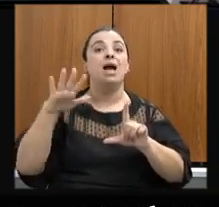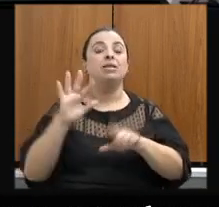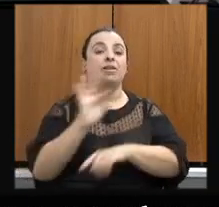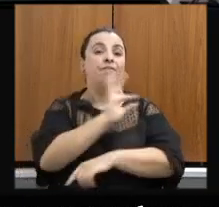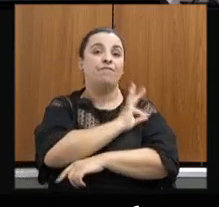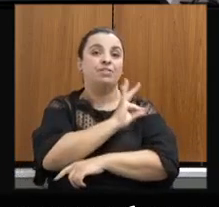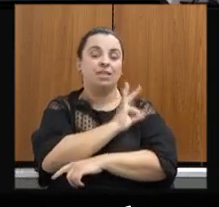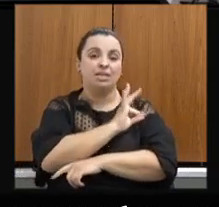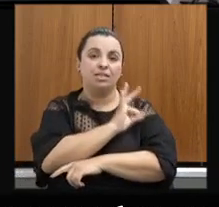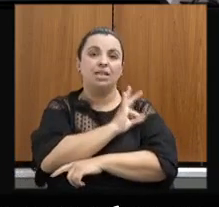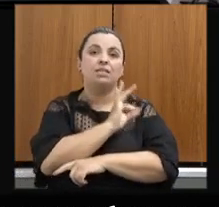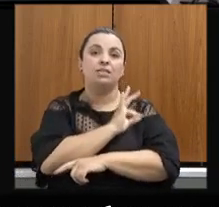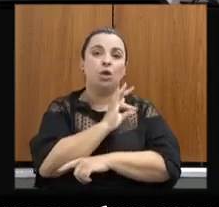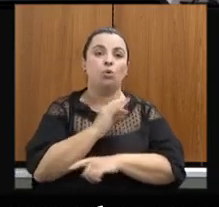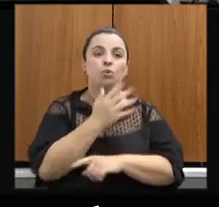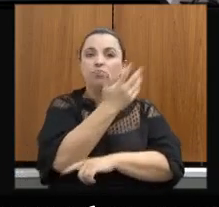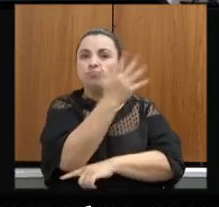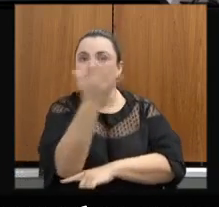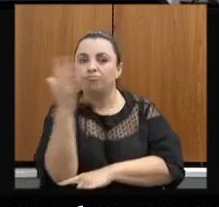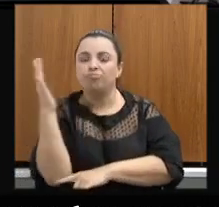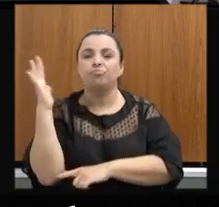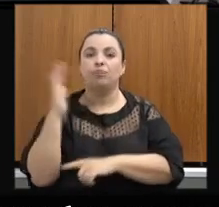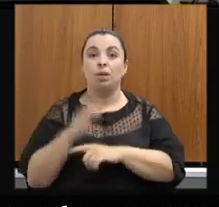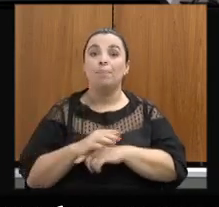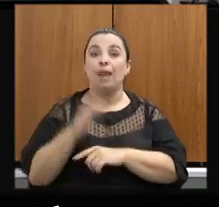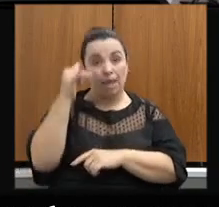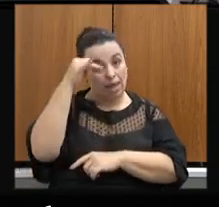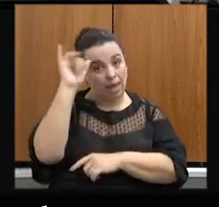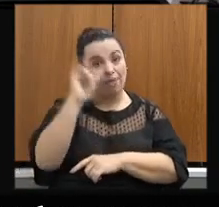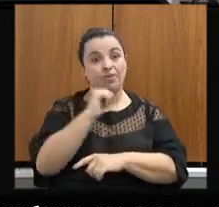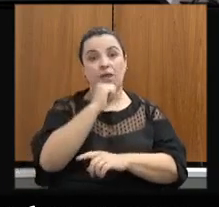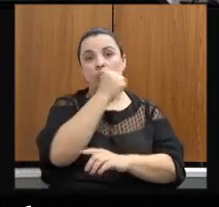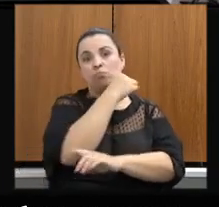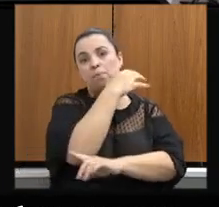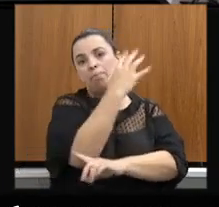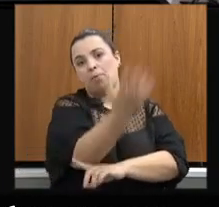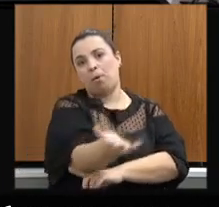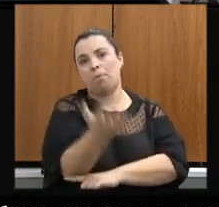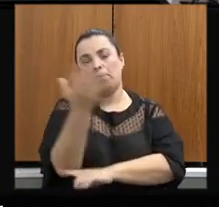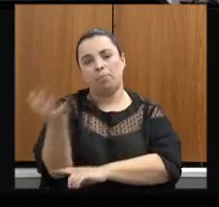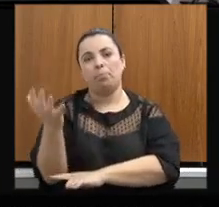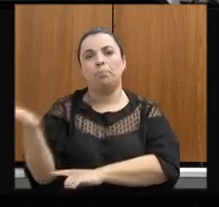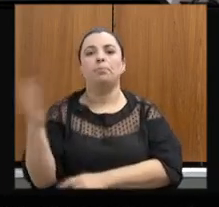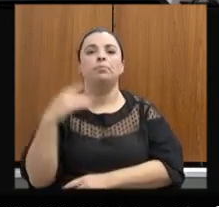monitoramento da cobertura vegetal de combate ao desmatamento no Estado de Minas Gerais. Por favor.